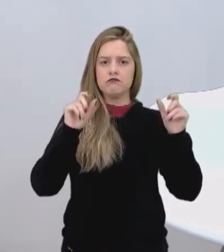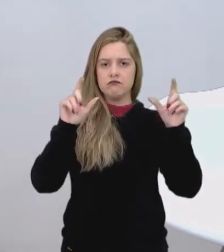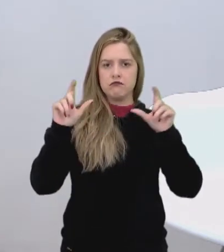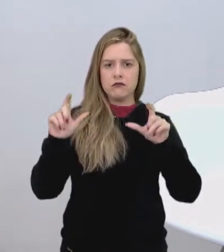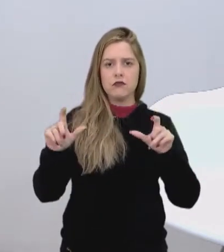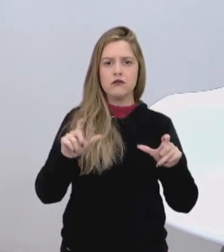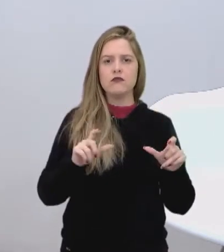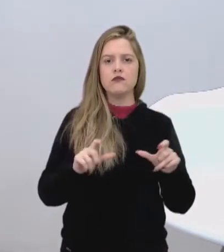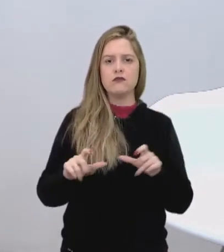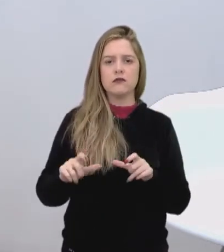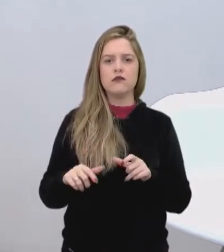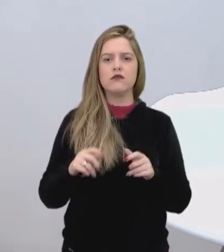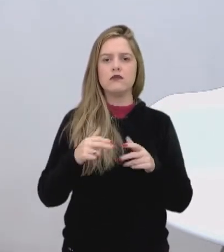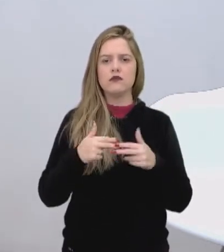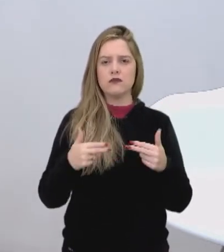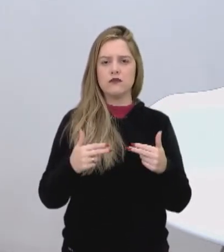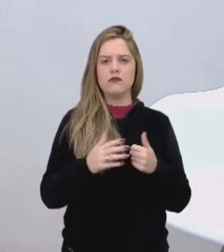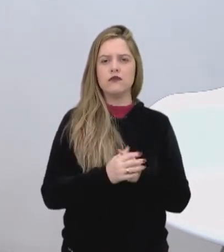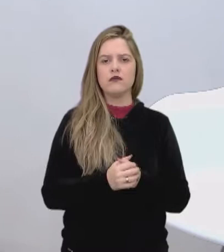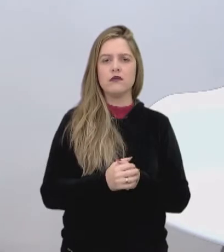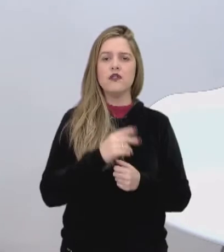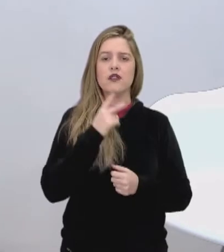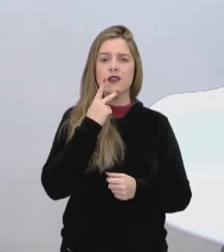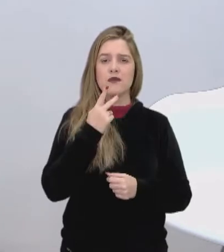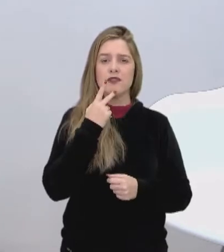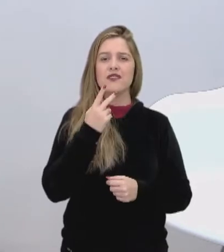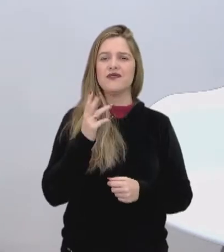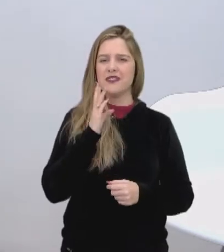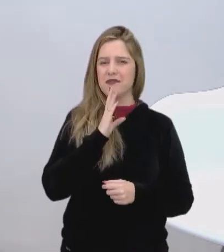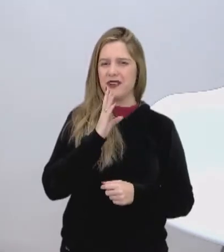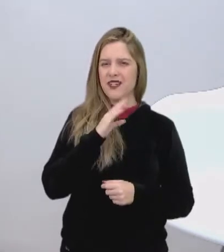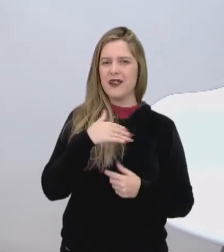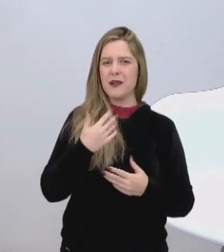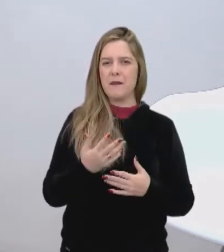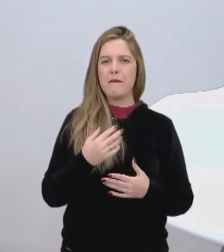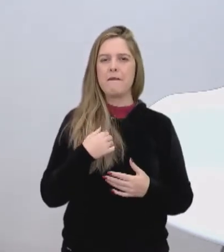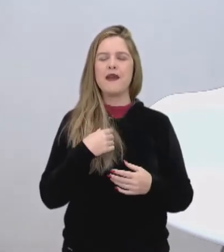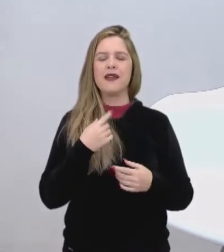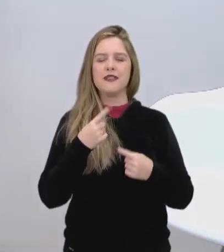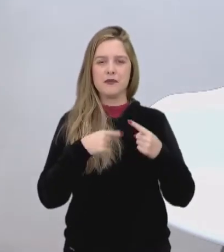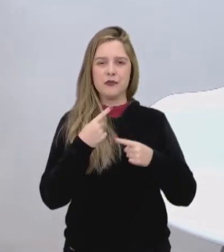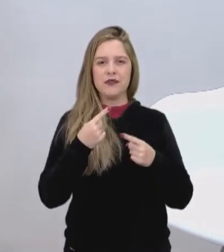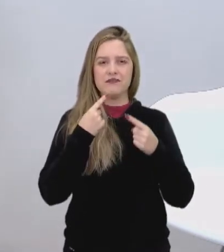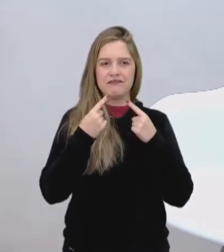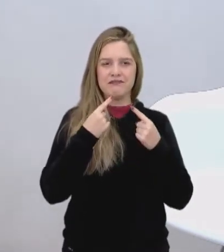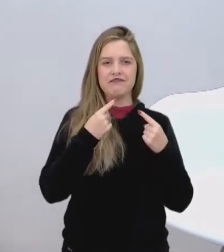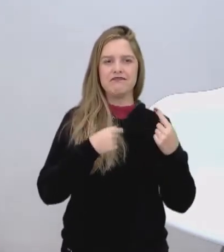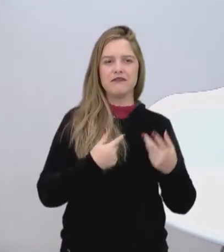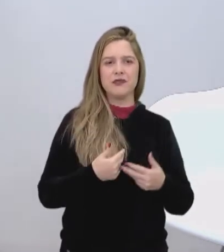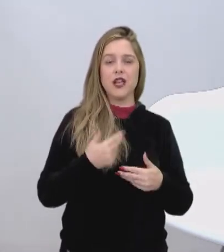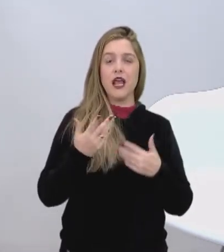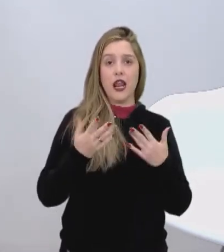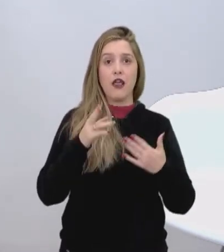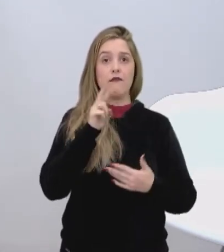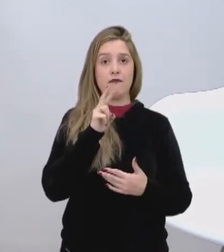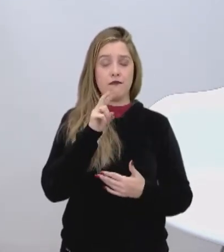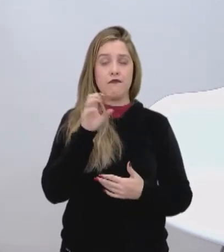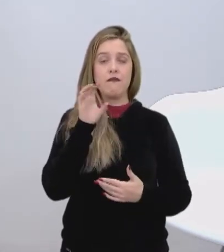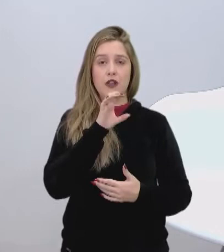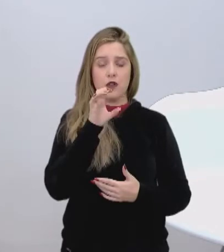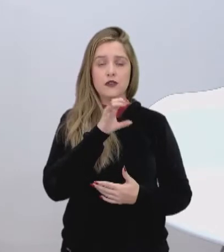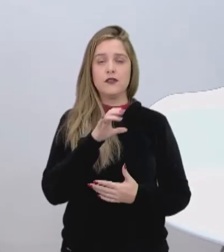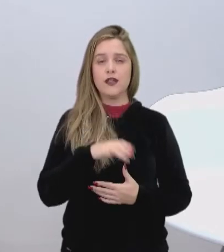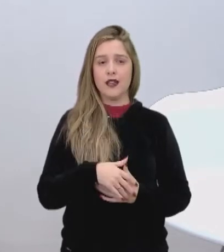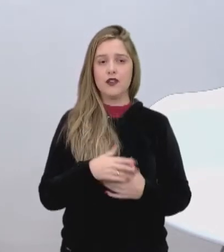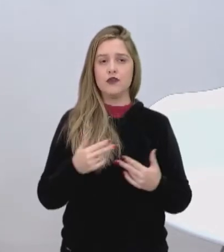encaixotam, levam para o caminhão. bacana. Você fala bacana, mas aí surge uma demanda. Não, é bacana pela velocidade, né? É bacana pela velocidade.